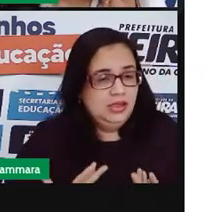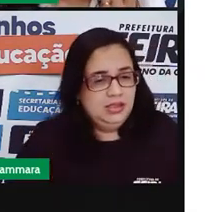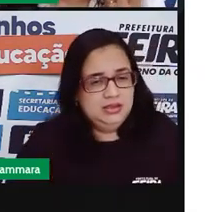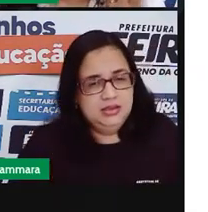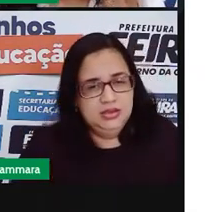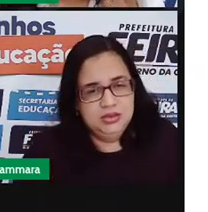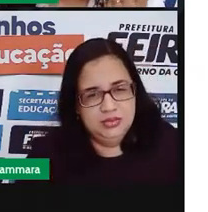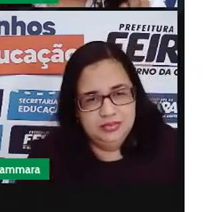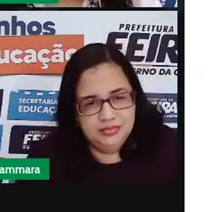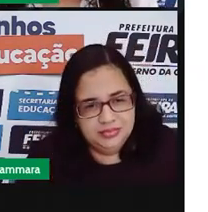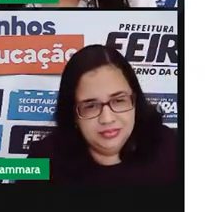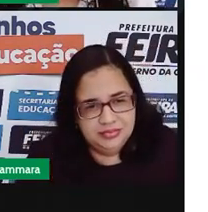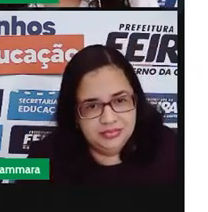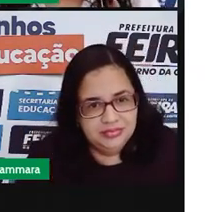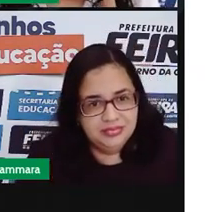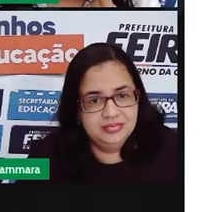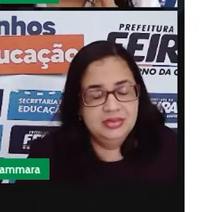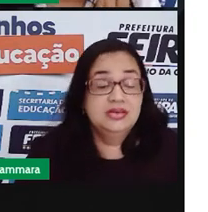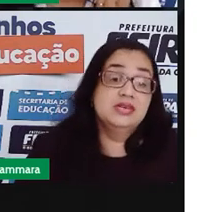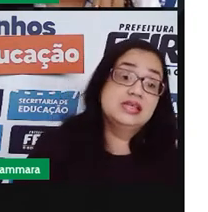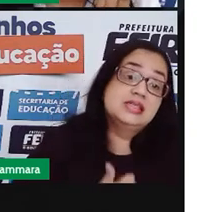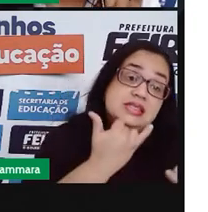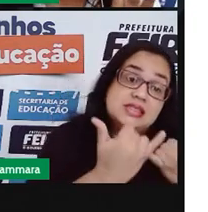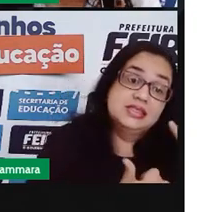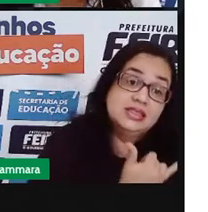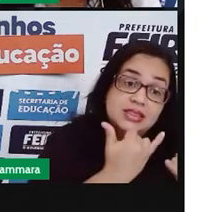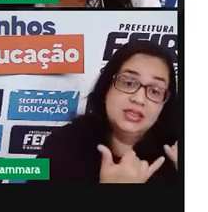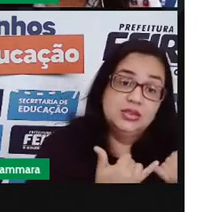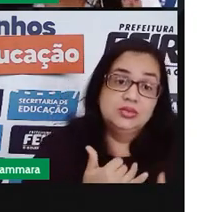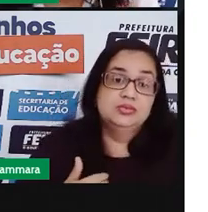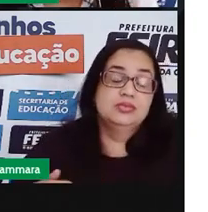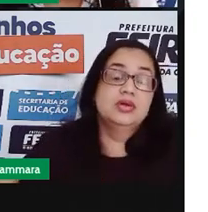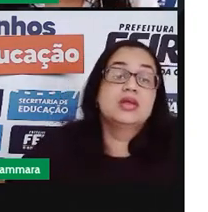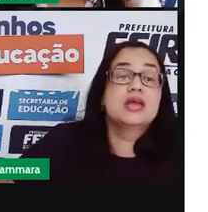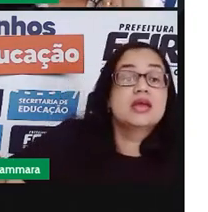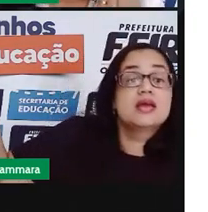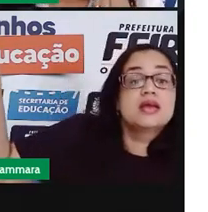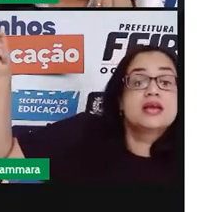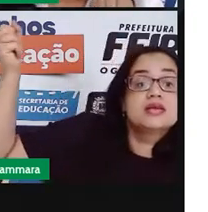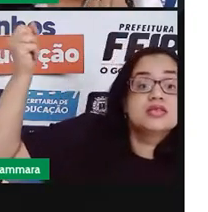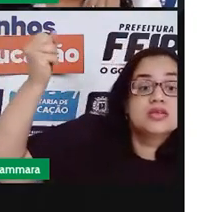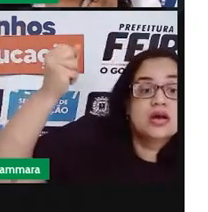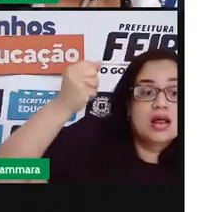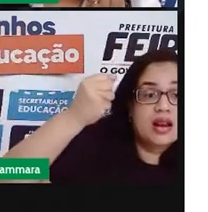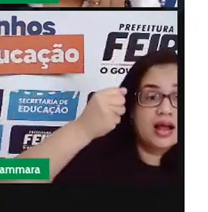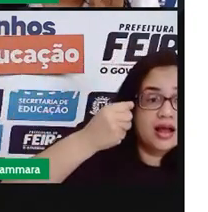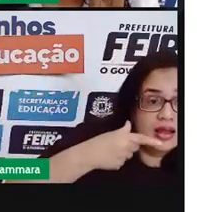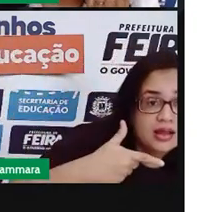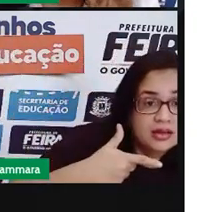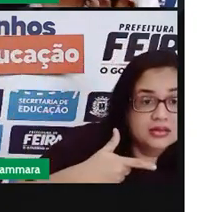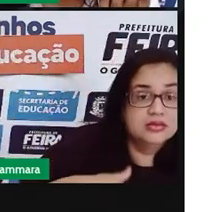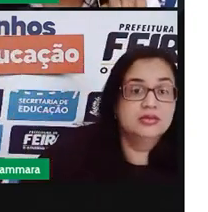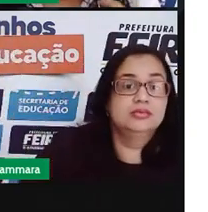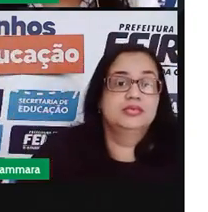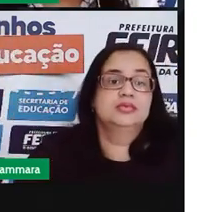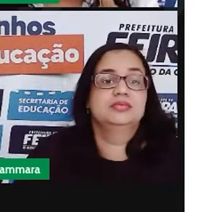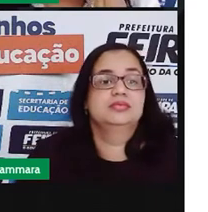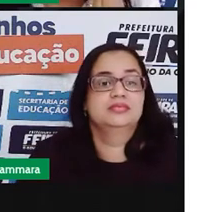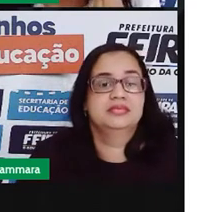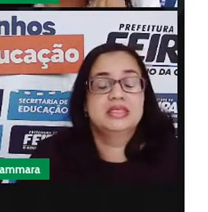Cansado. Diversão. Ensopado.